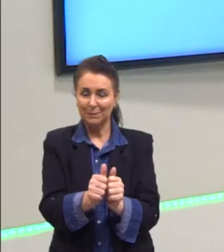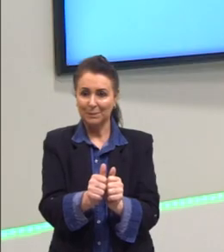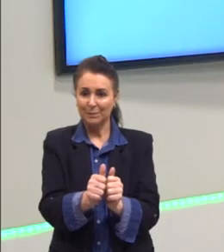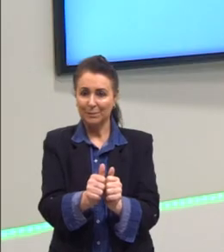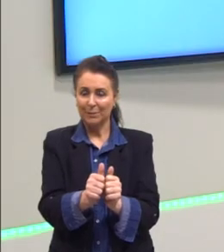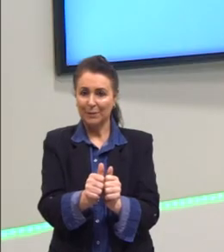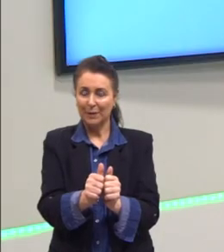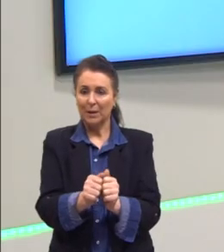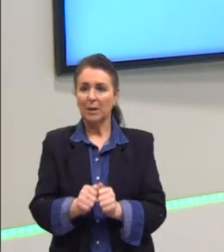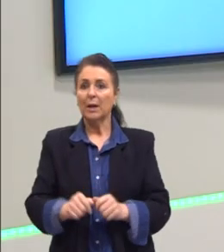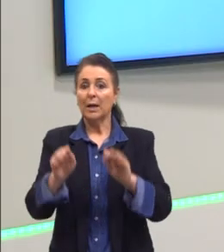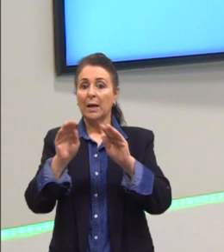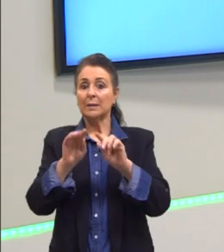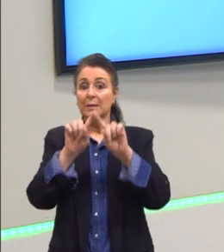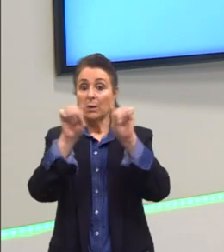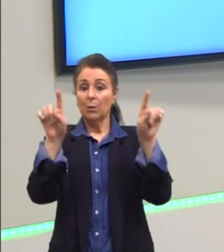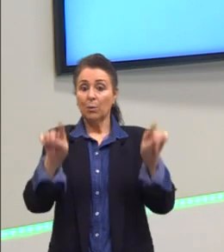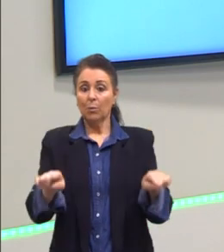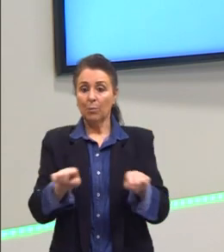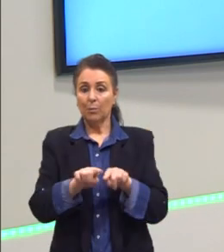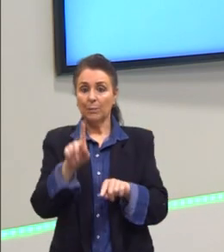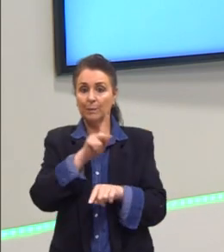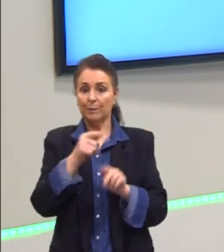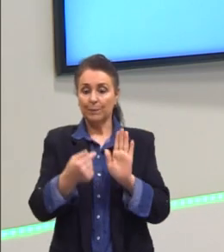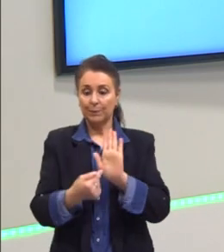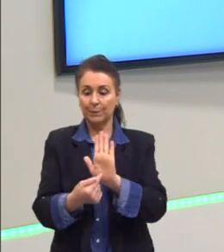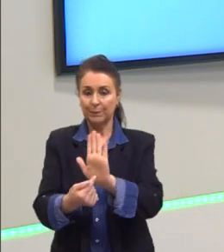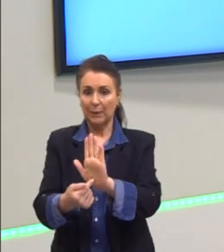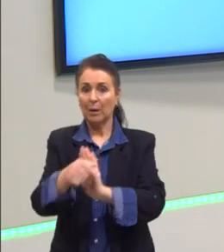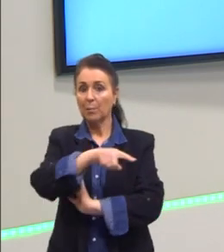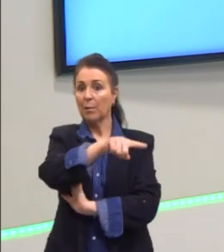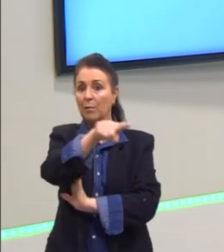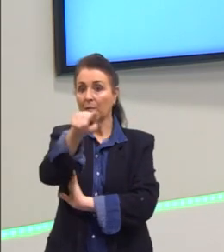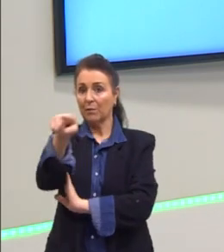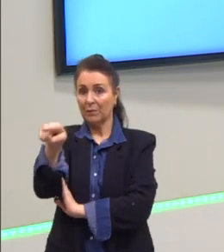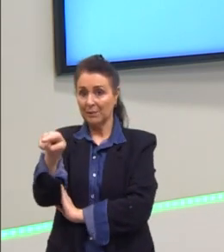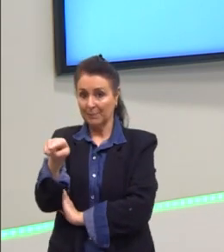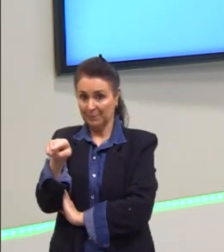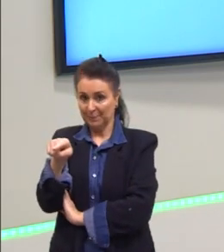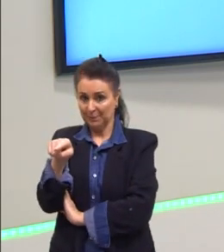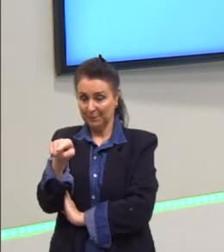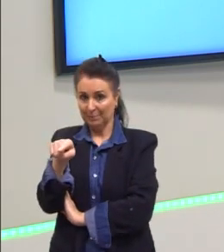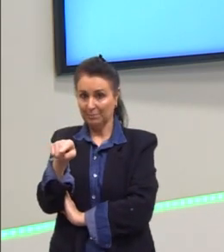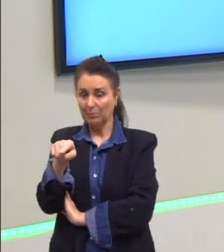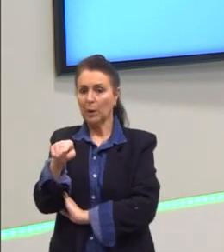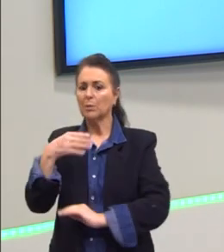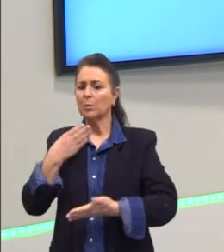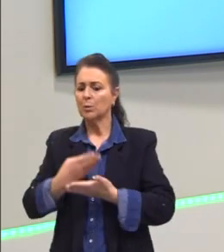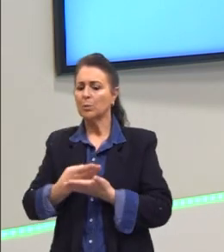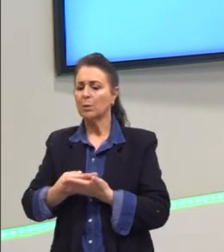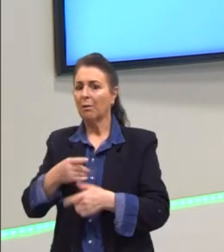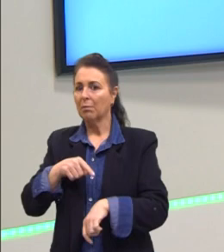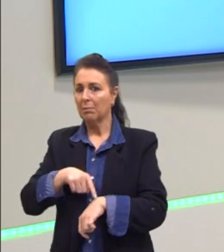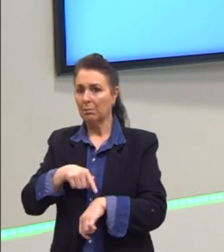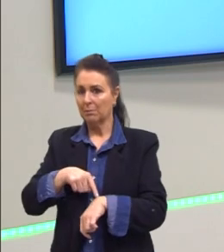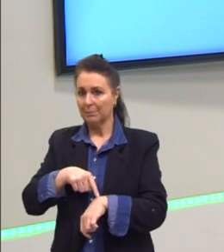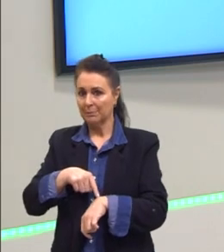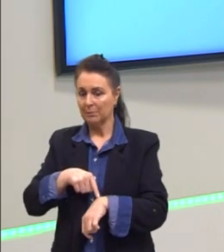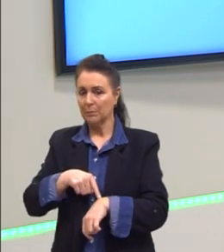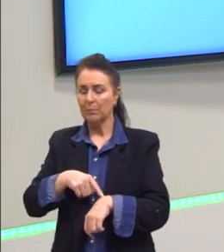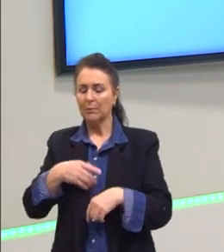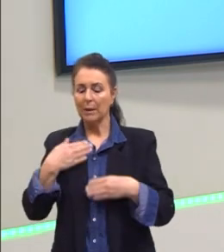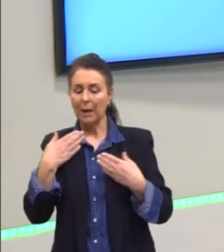Esse quadro que eu fiz aqui, ele é para que vocês, quando estiverem estudando, vocês